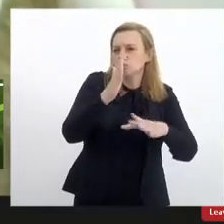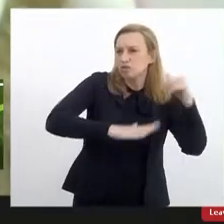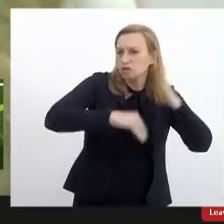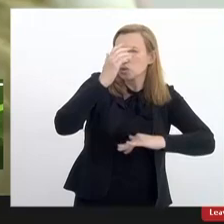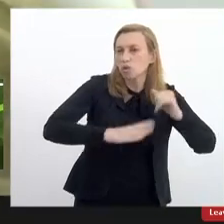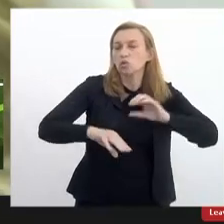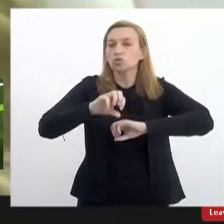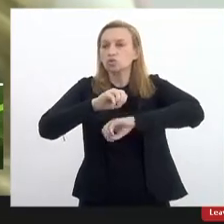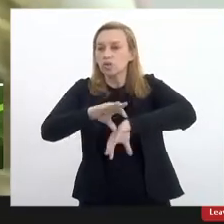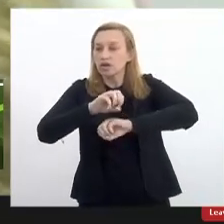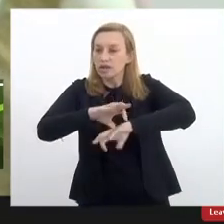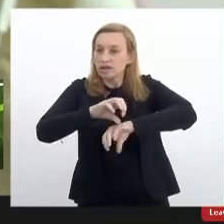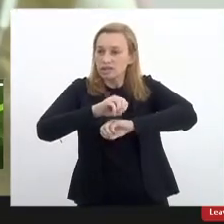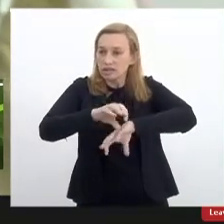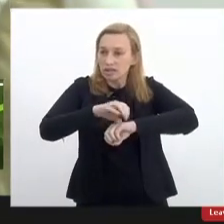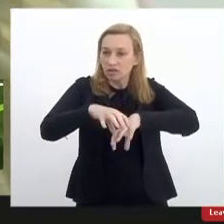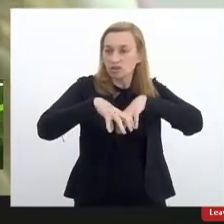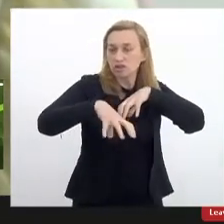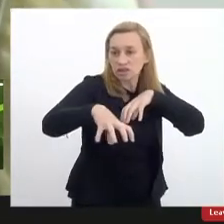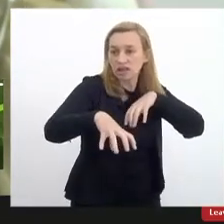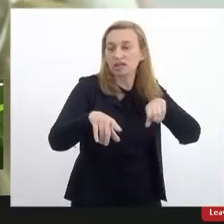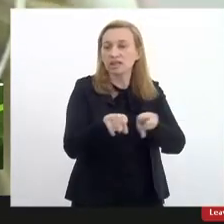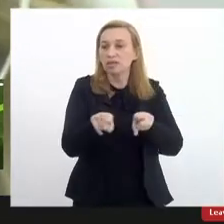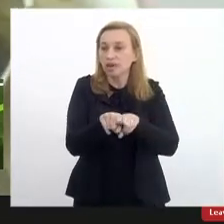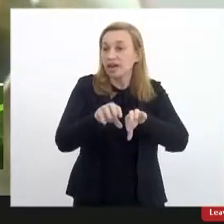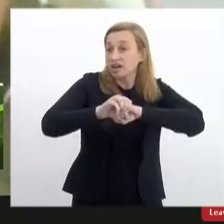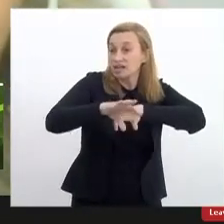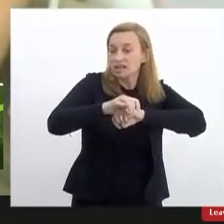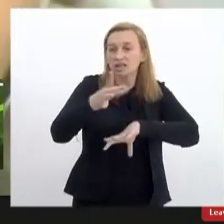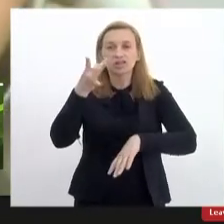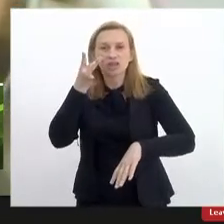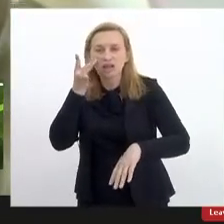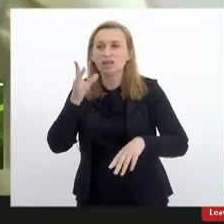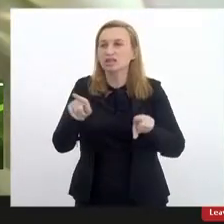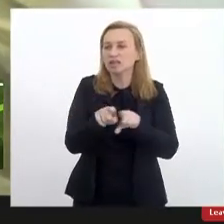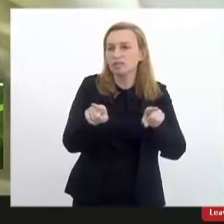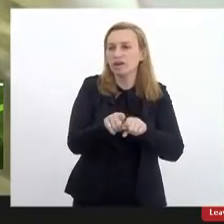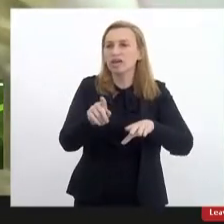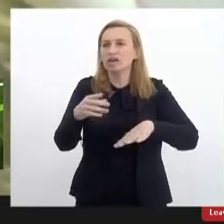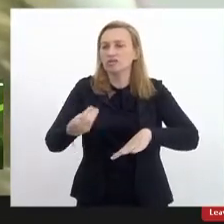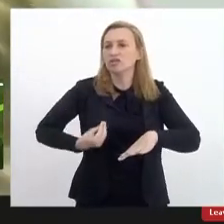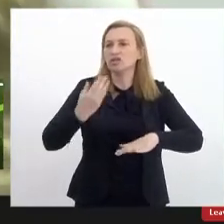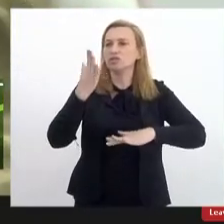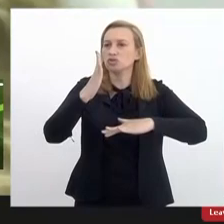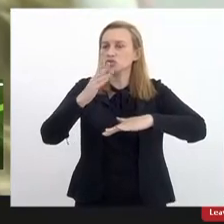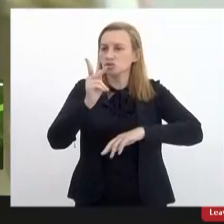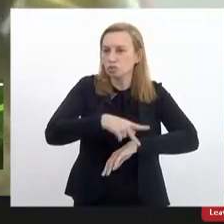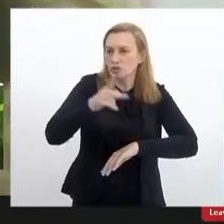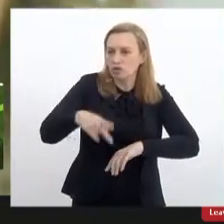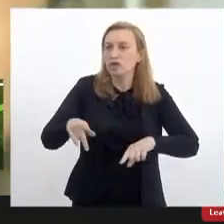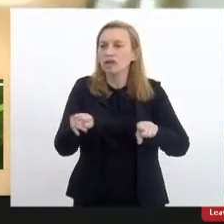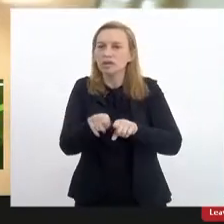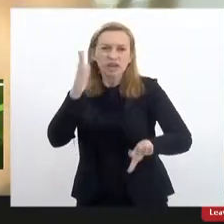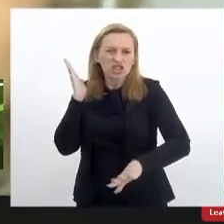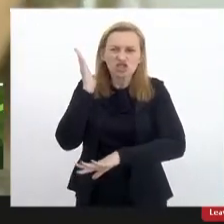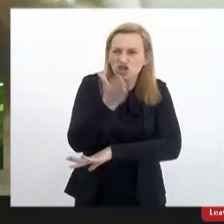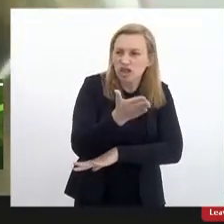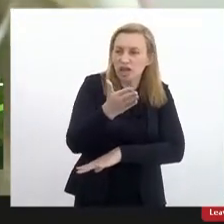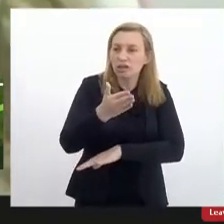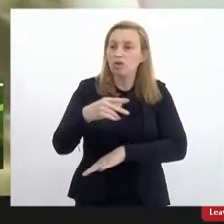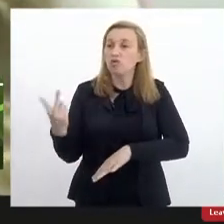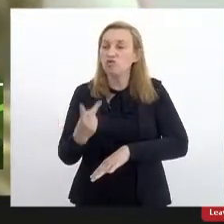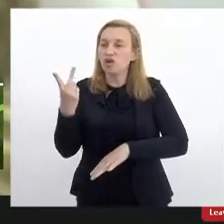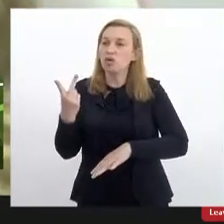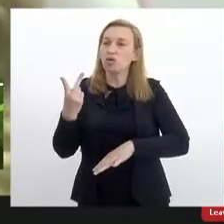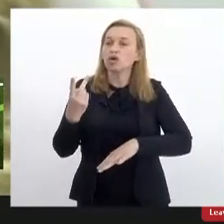ensino híbrido do direito de imagens e produção intelectual dos professores a gente precisa também atacar diretamente o valor do